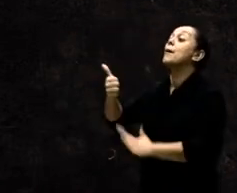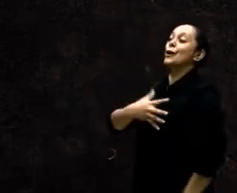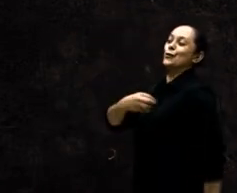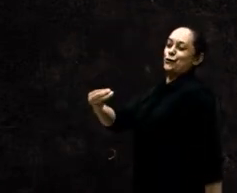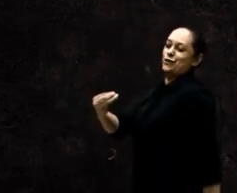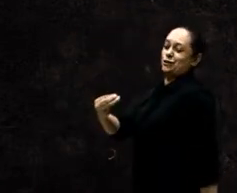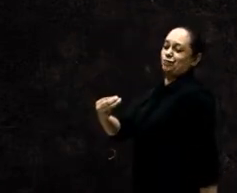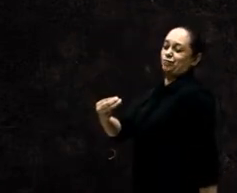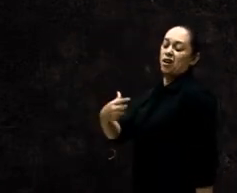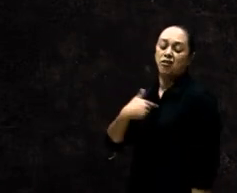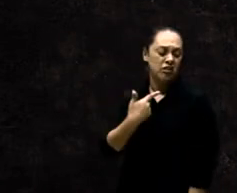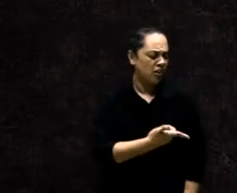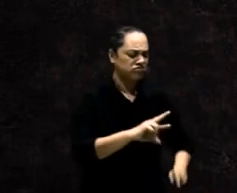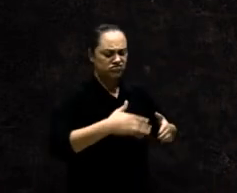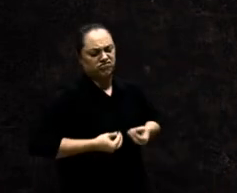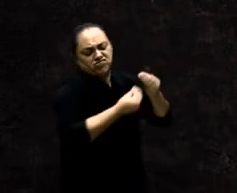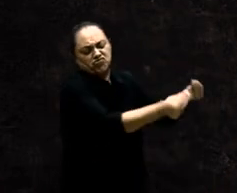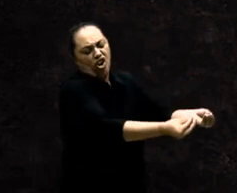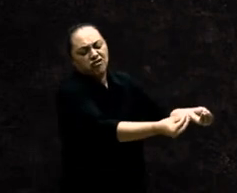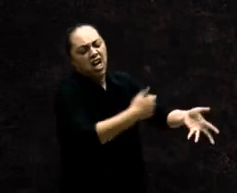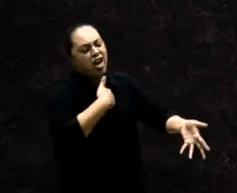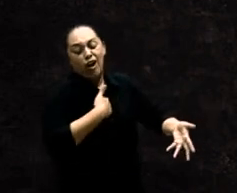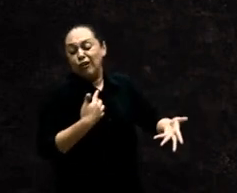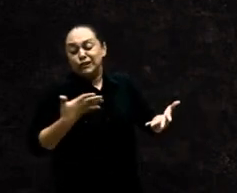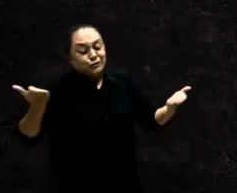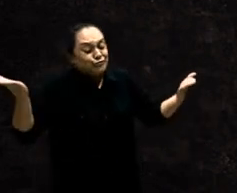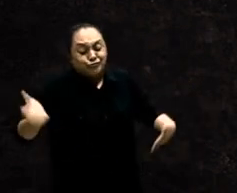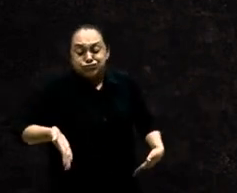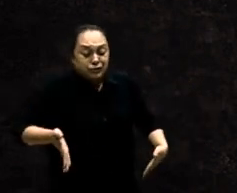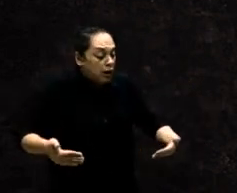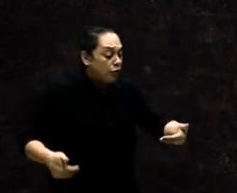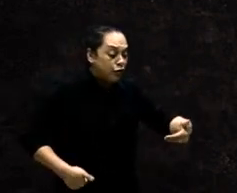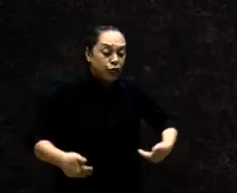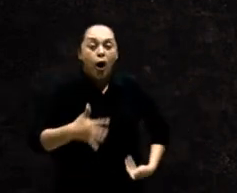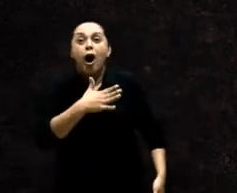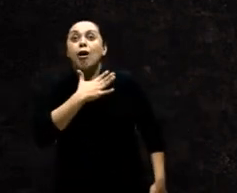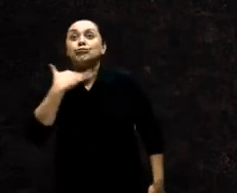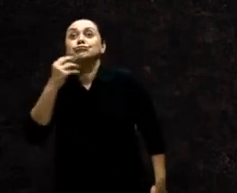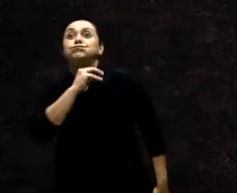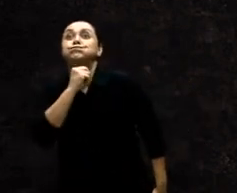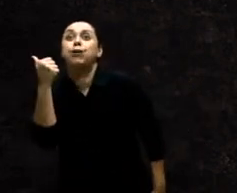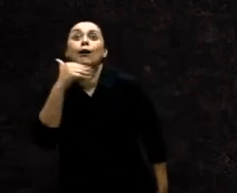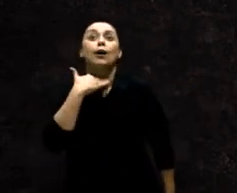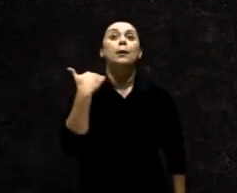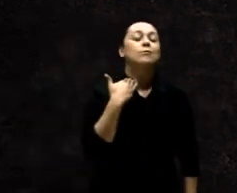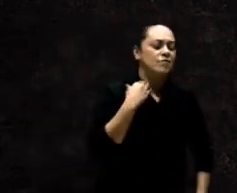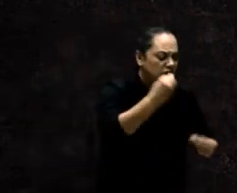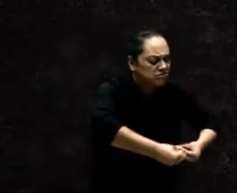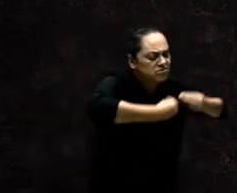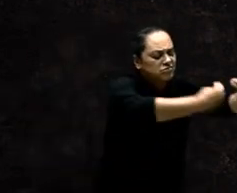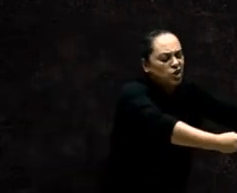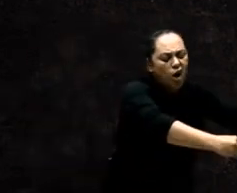servirá logo A primogenitura Então disse Jacó Jura-me hoje E jurou-lhe E vendeu a sua